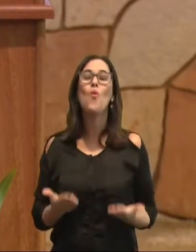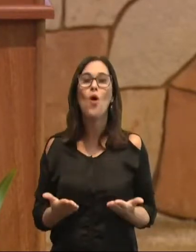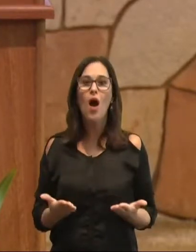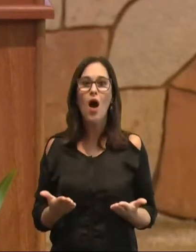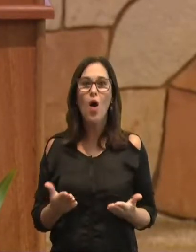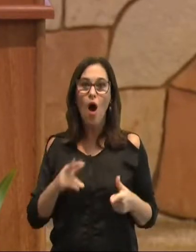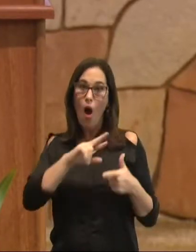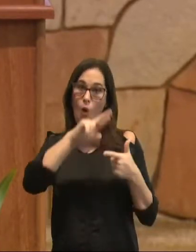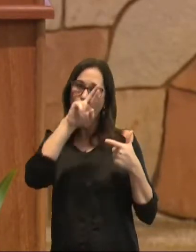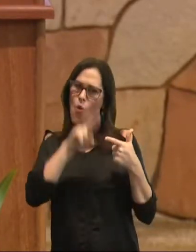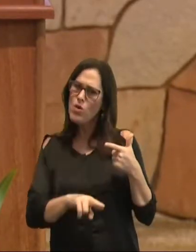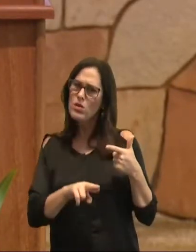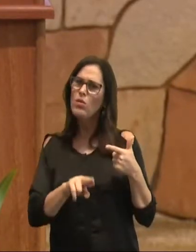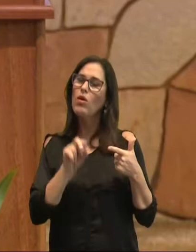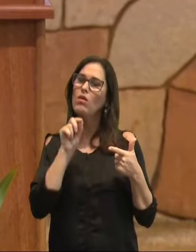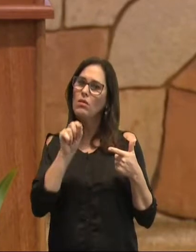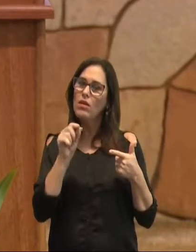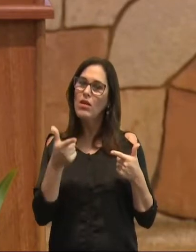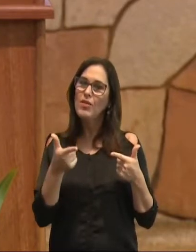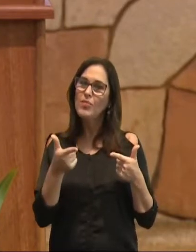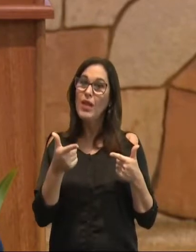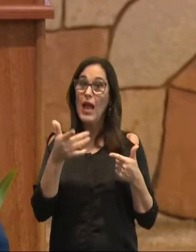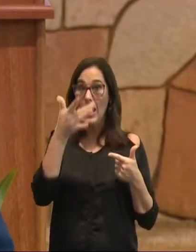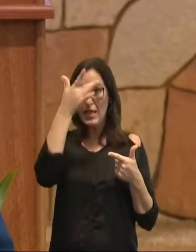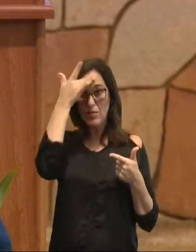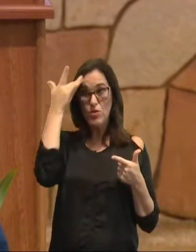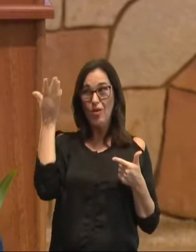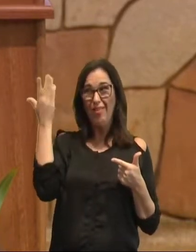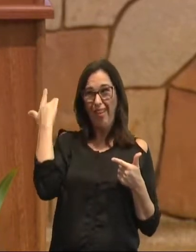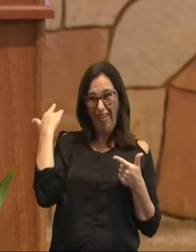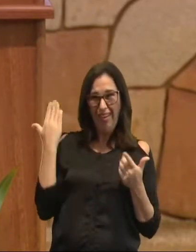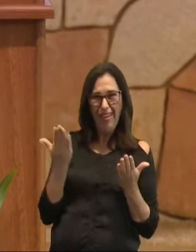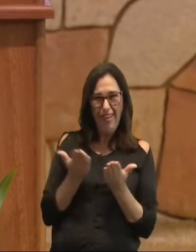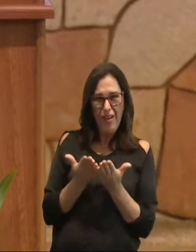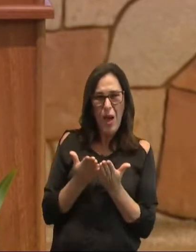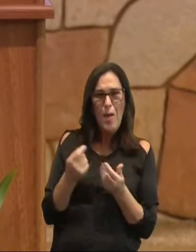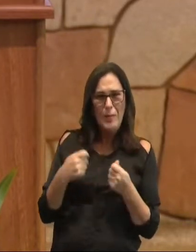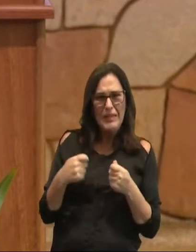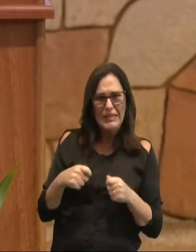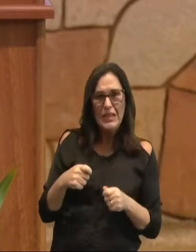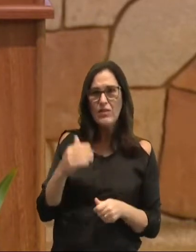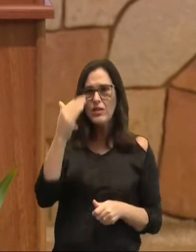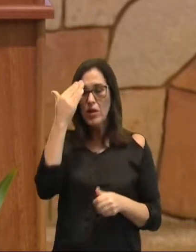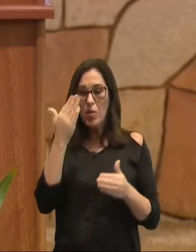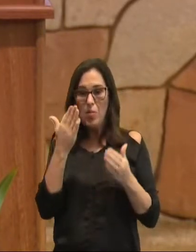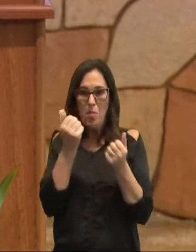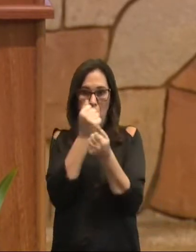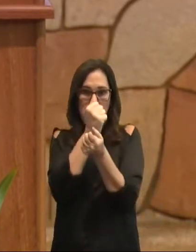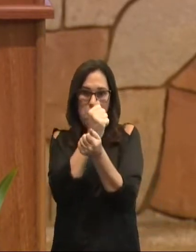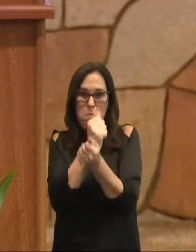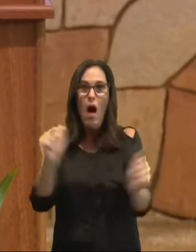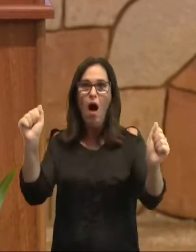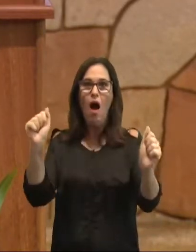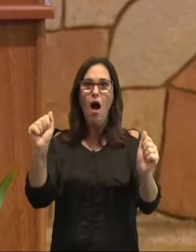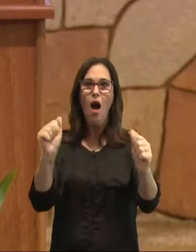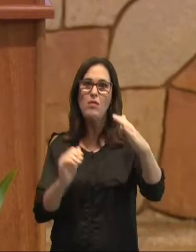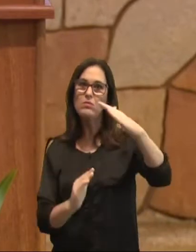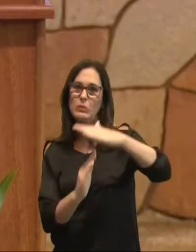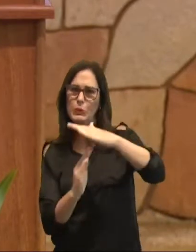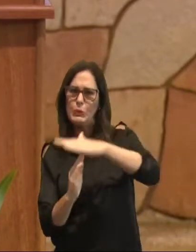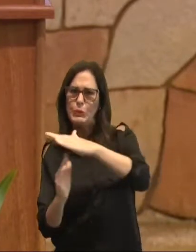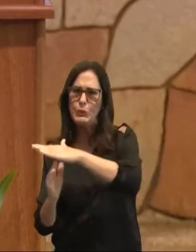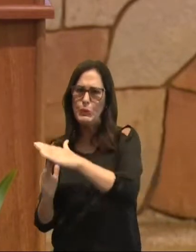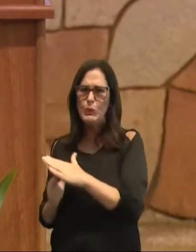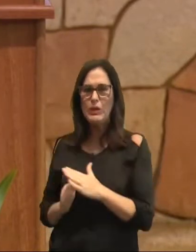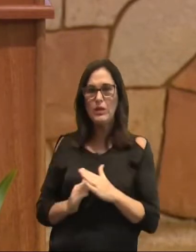consequência disso. E os cristãos daquela época precisavam entender isso para romper aquela barreira daqueles